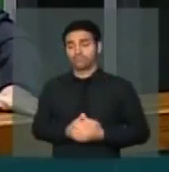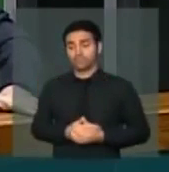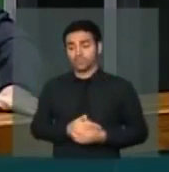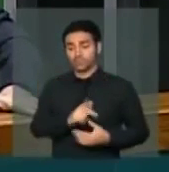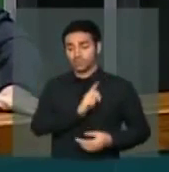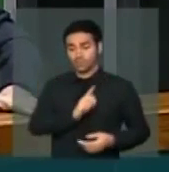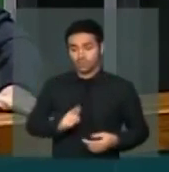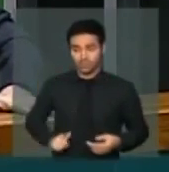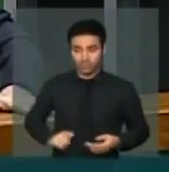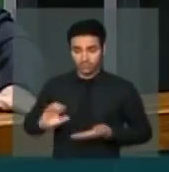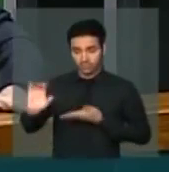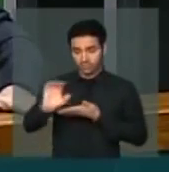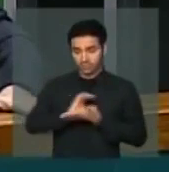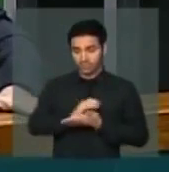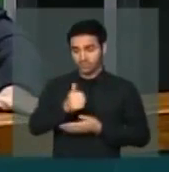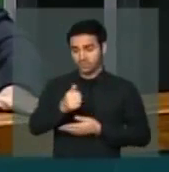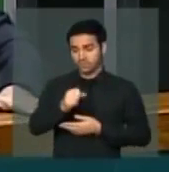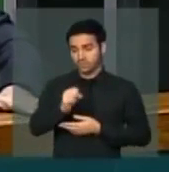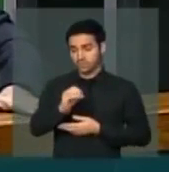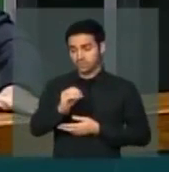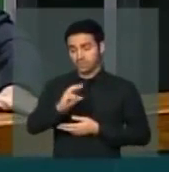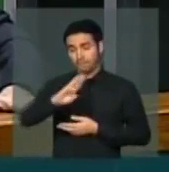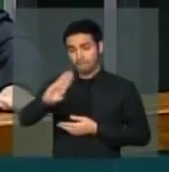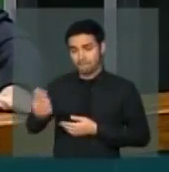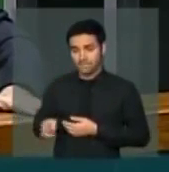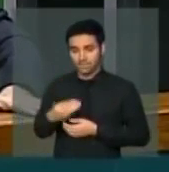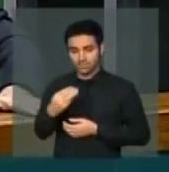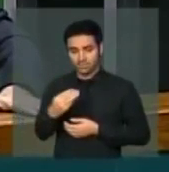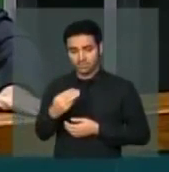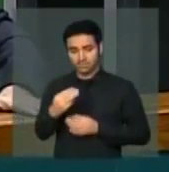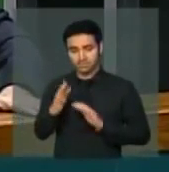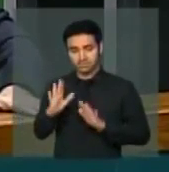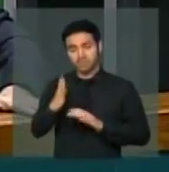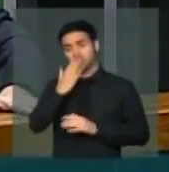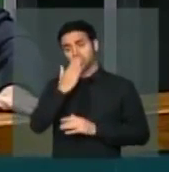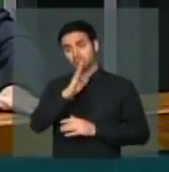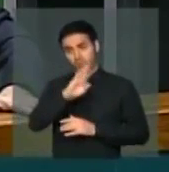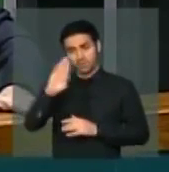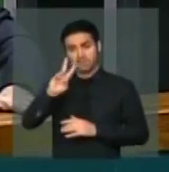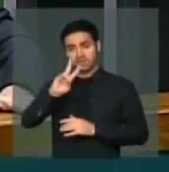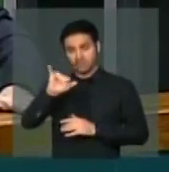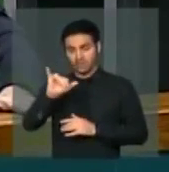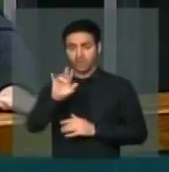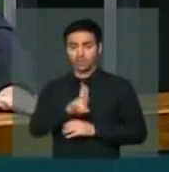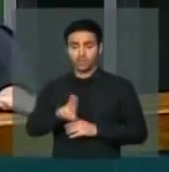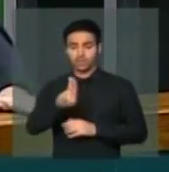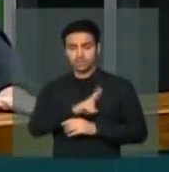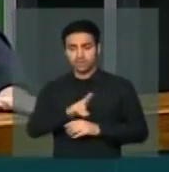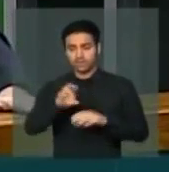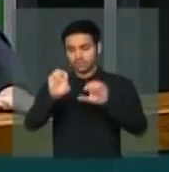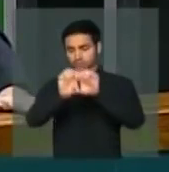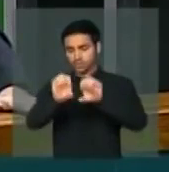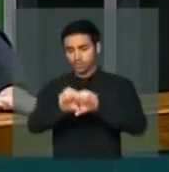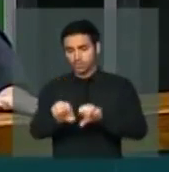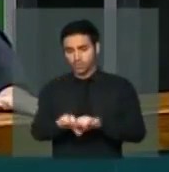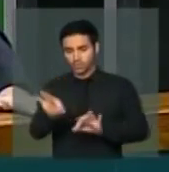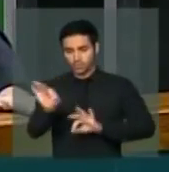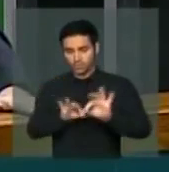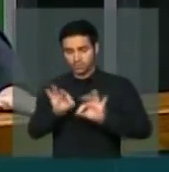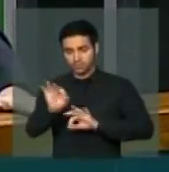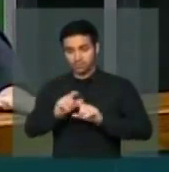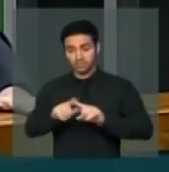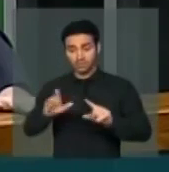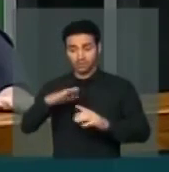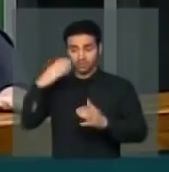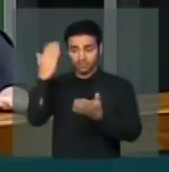do Estado recebeu 180 milhões. Prometeu aplicar em obras de infraestrutura e até